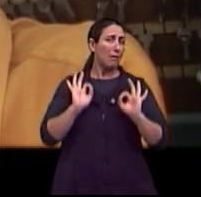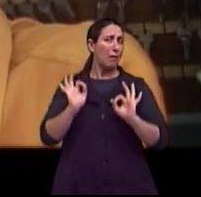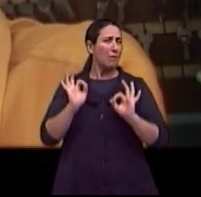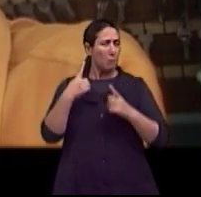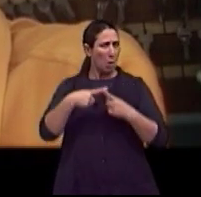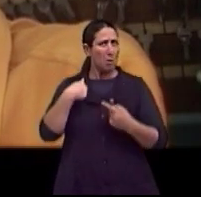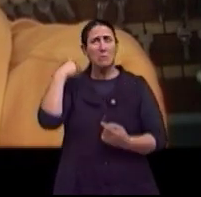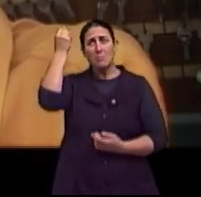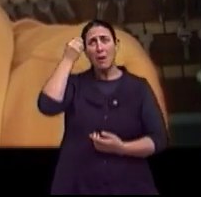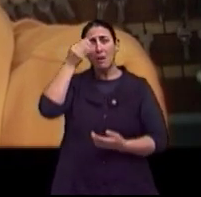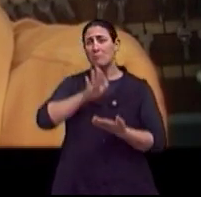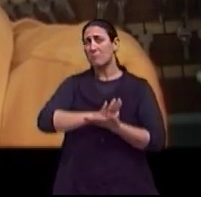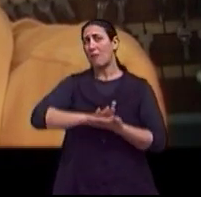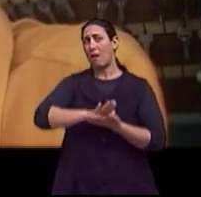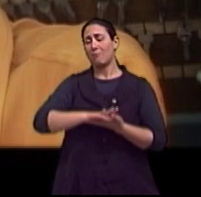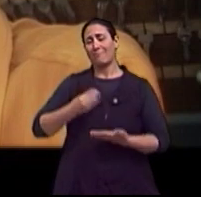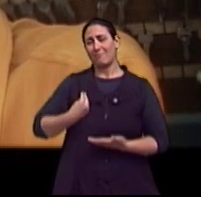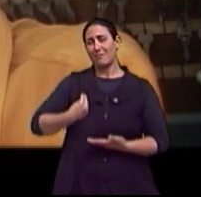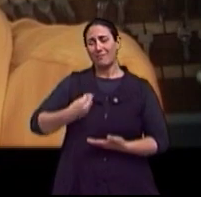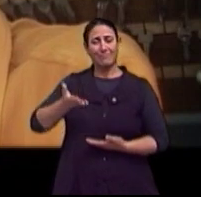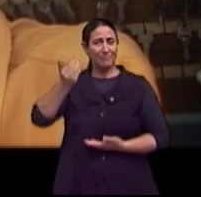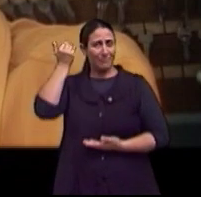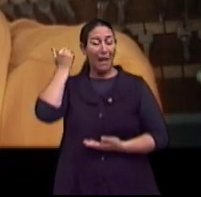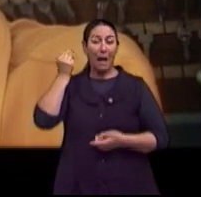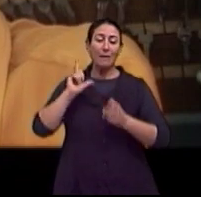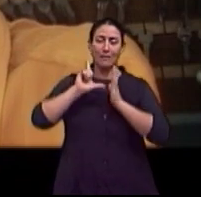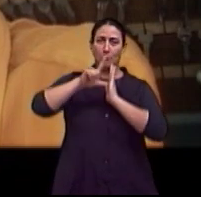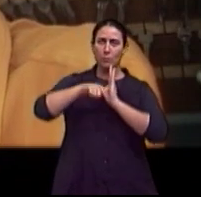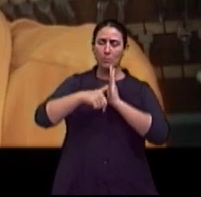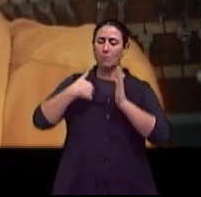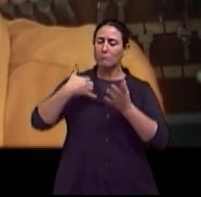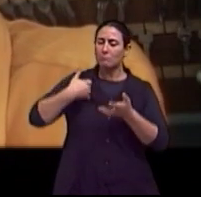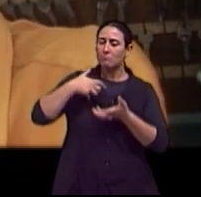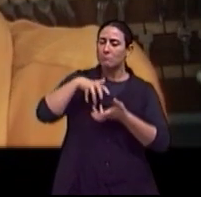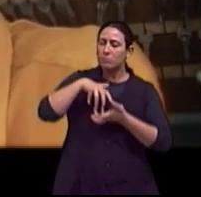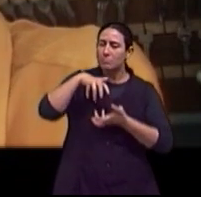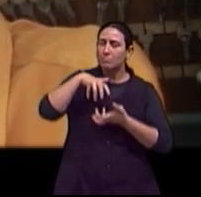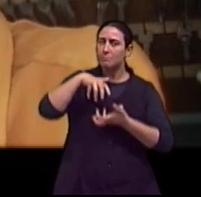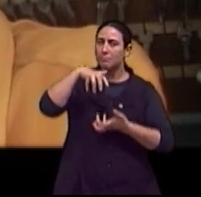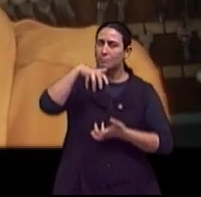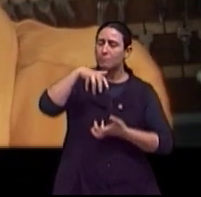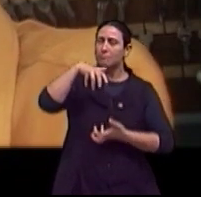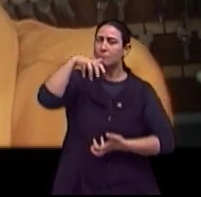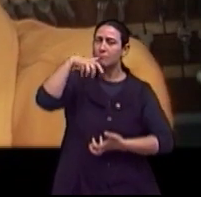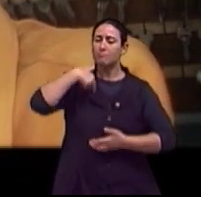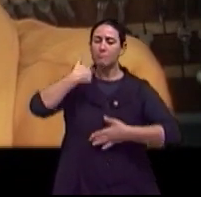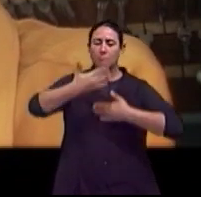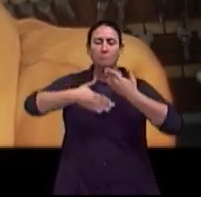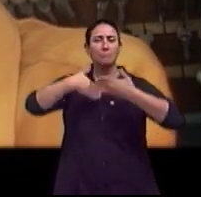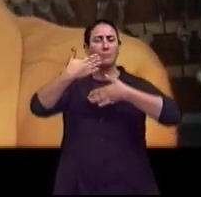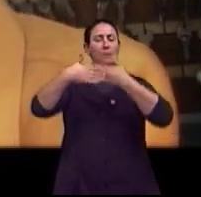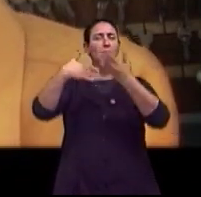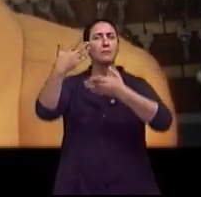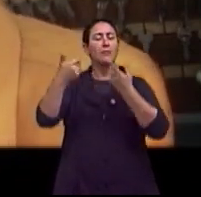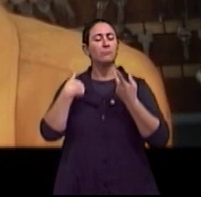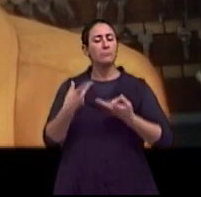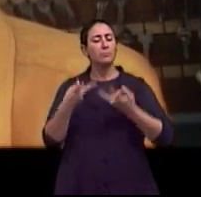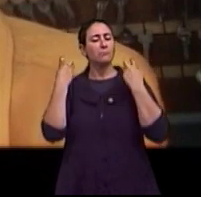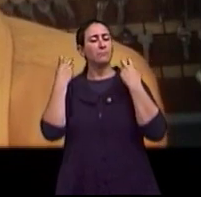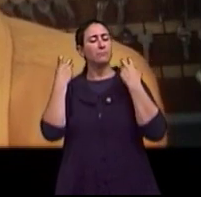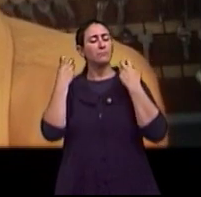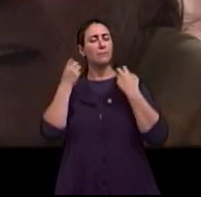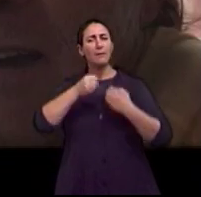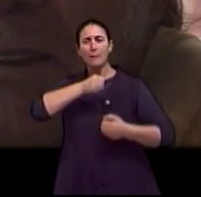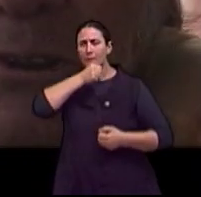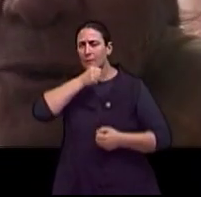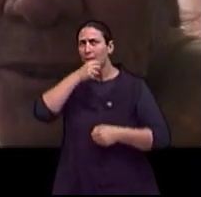experiência de vida. Então, na medida que a minha vida foi passando, que eu fui me desenvolvendo, eu passei a ver a velhice com outros